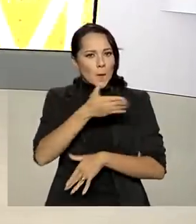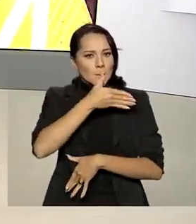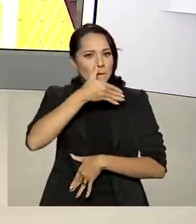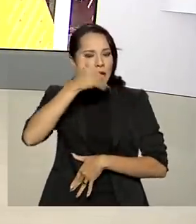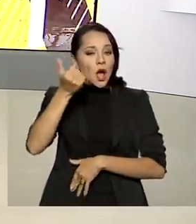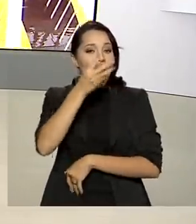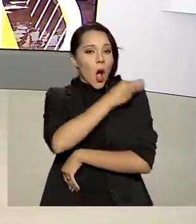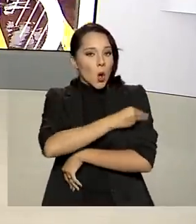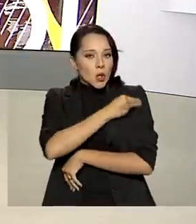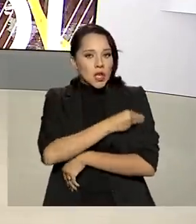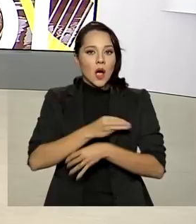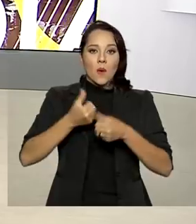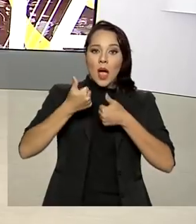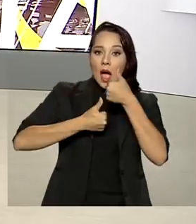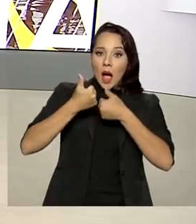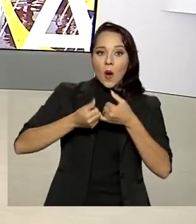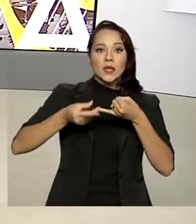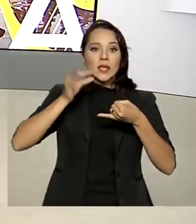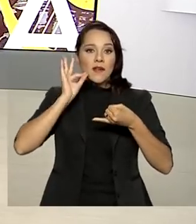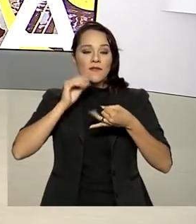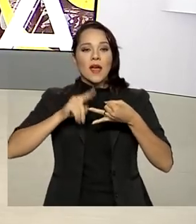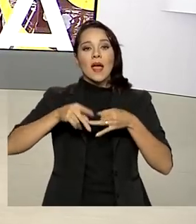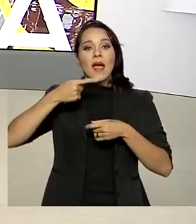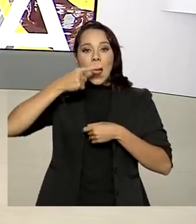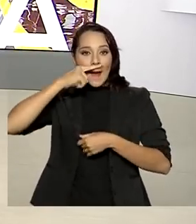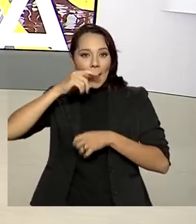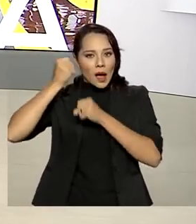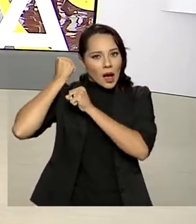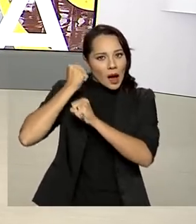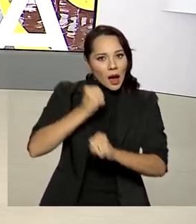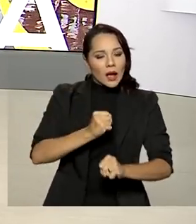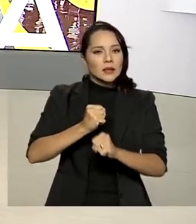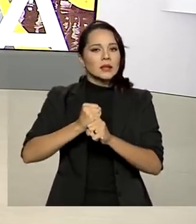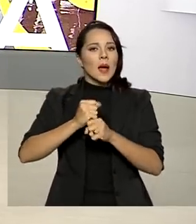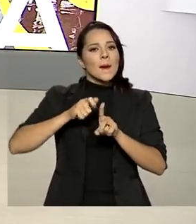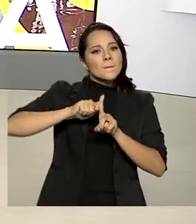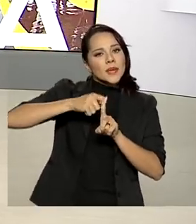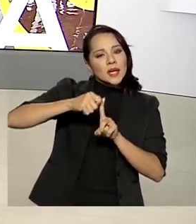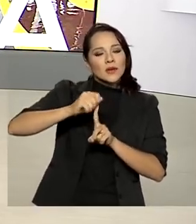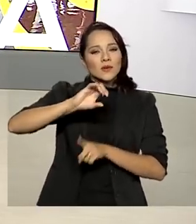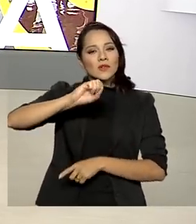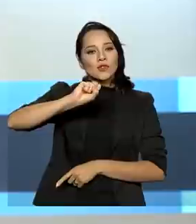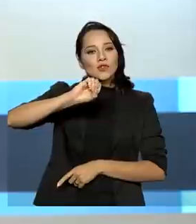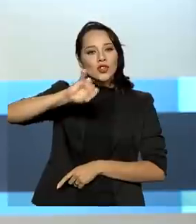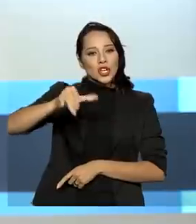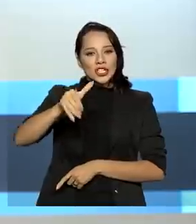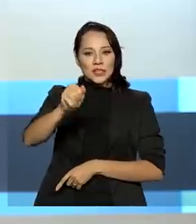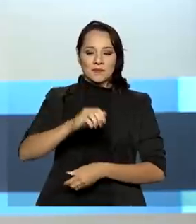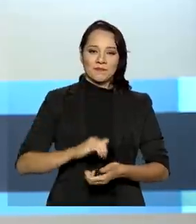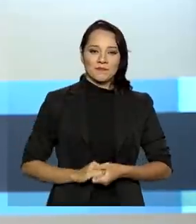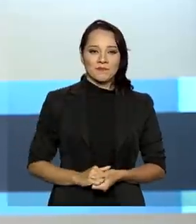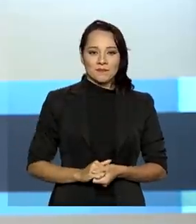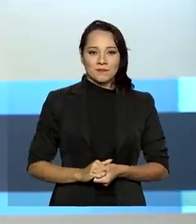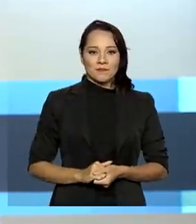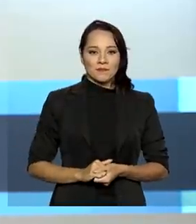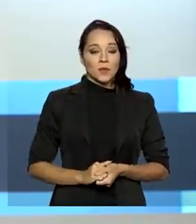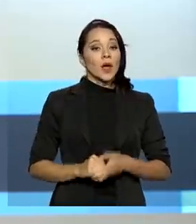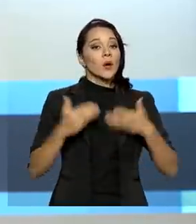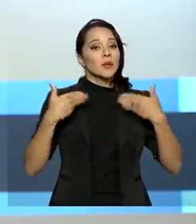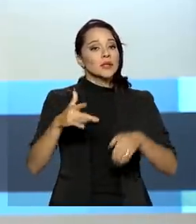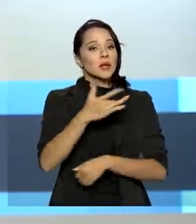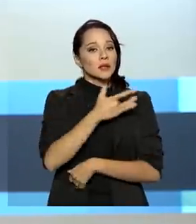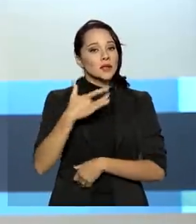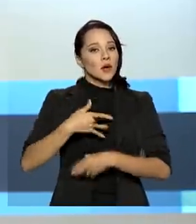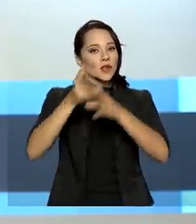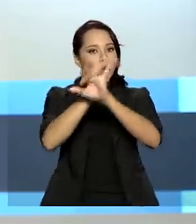desempenho são algodão, arroz, café, cana-de-açúcar, milho e soja. O Ministério da Saúde